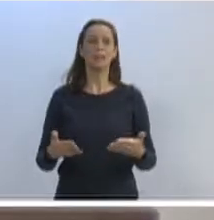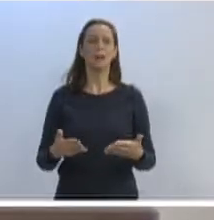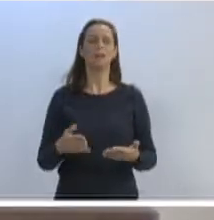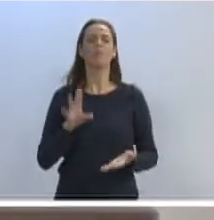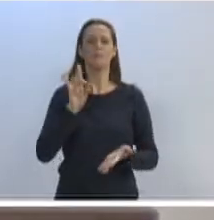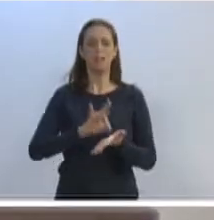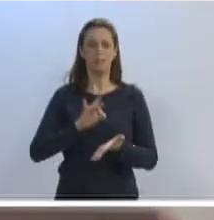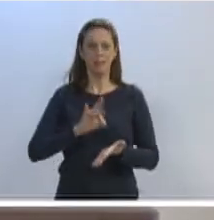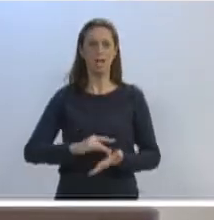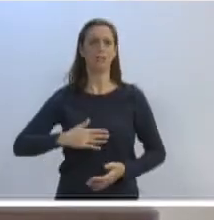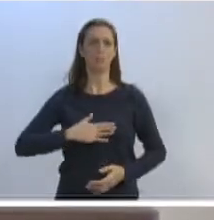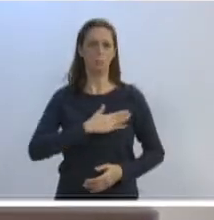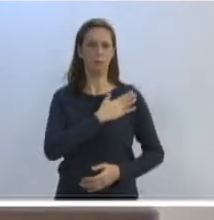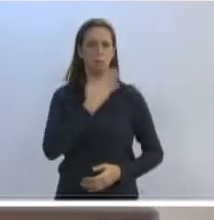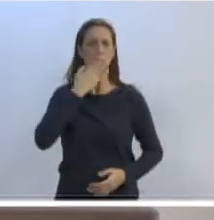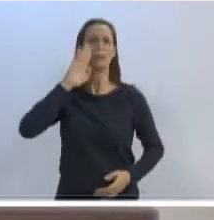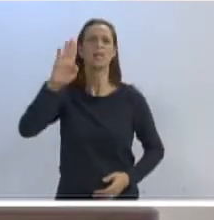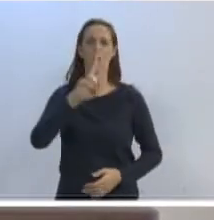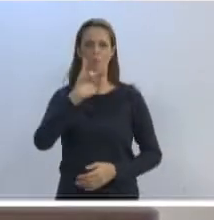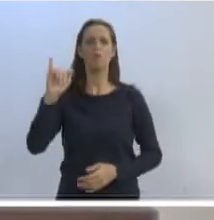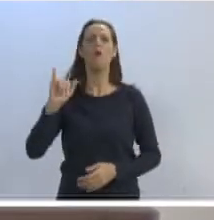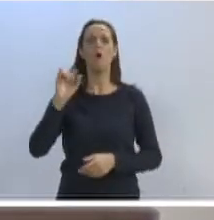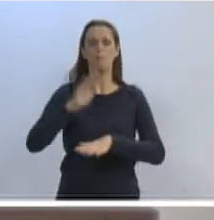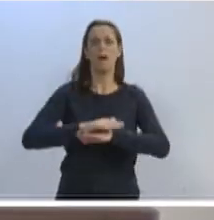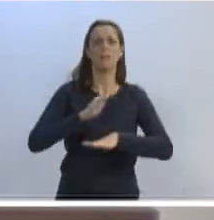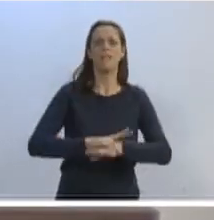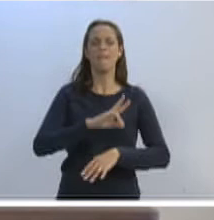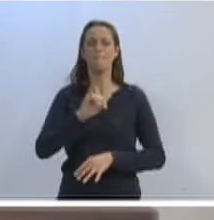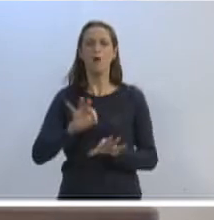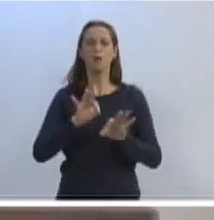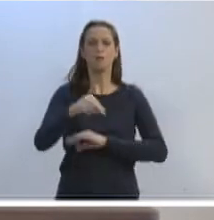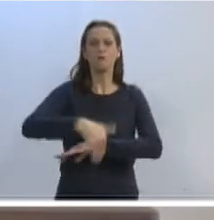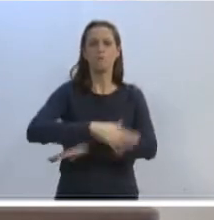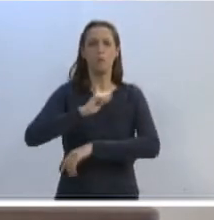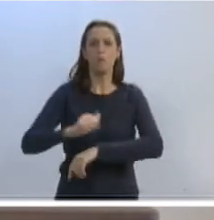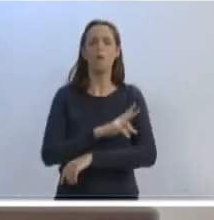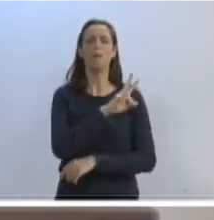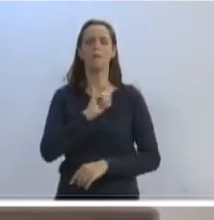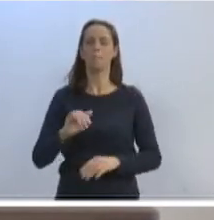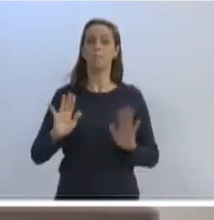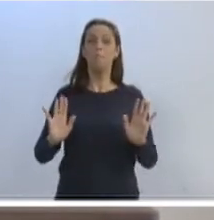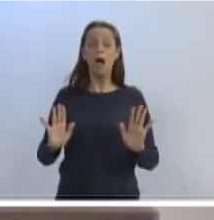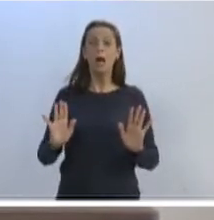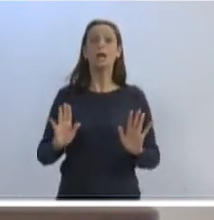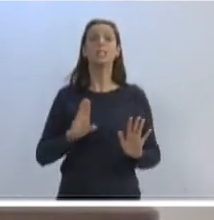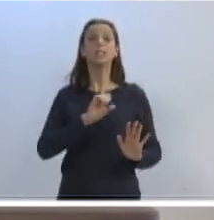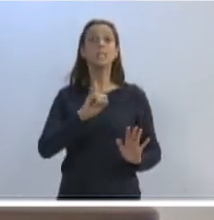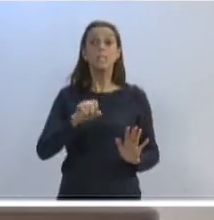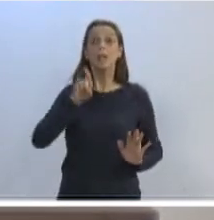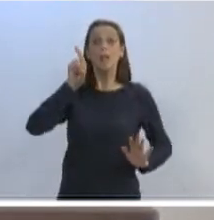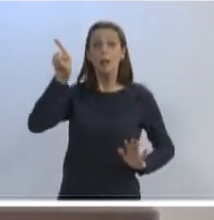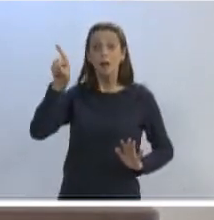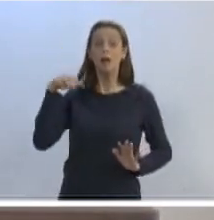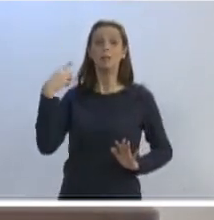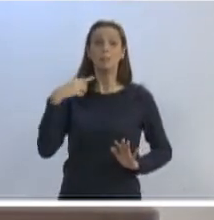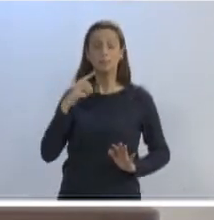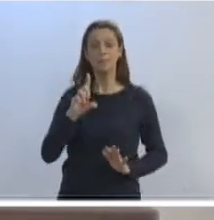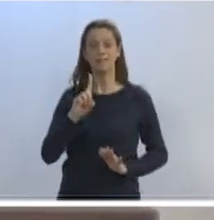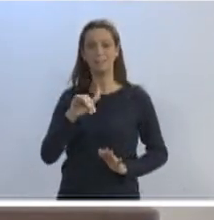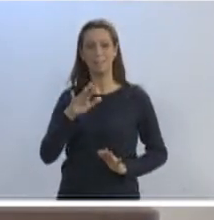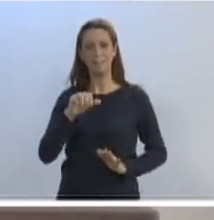a Velha Garcia, vou terminar a Velha Garcia, vou fazer isso, vou fazer aquilo, vou pavimentar 200 ruas. E se não fossem emendas que tínhamos buscado com o deputado Dércio Lima,